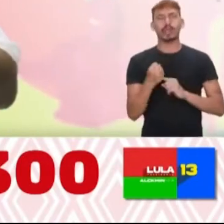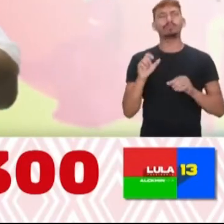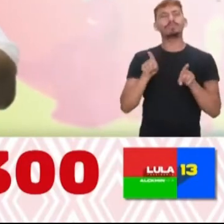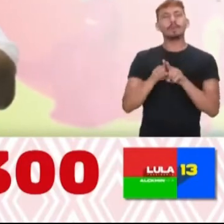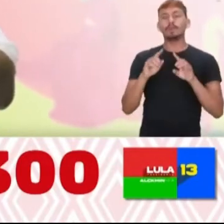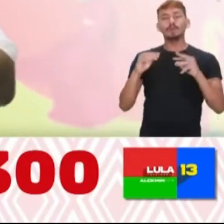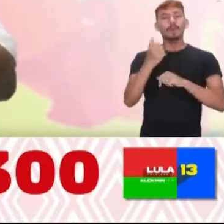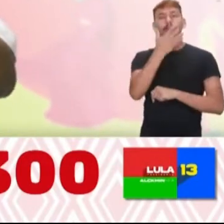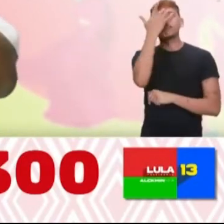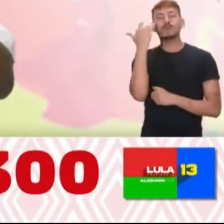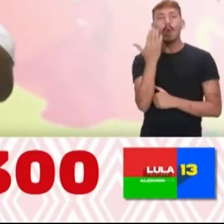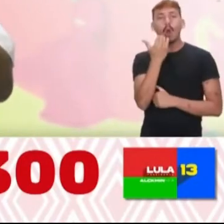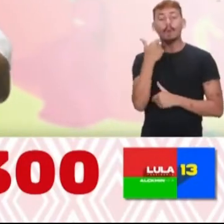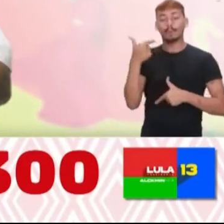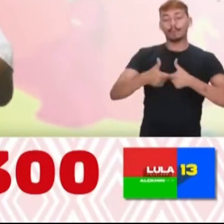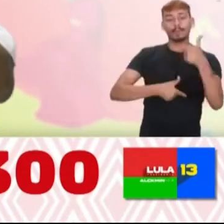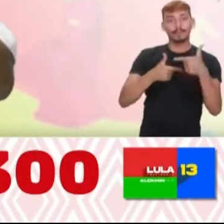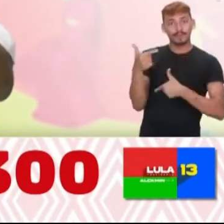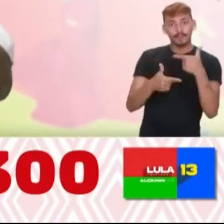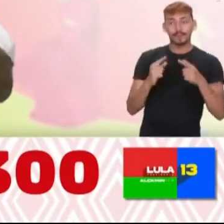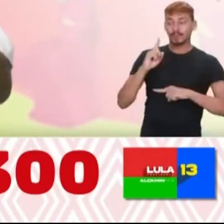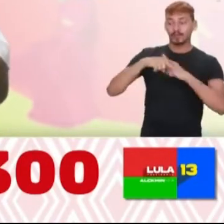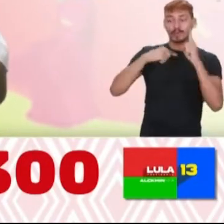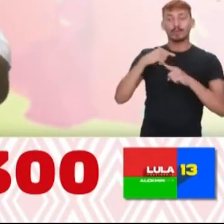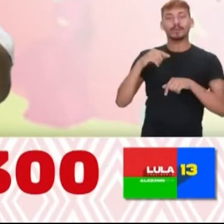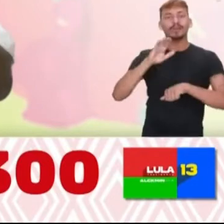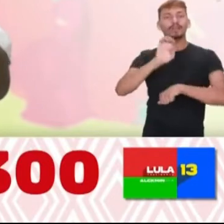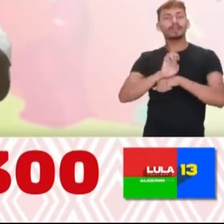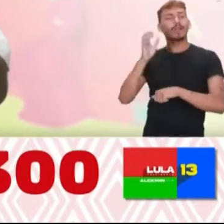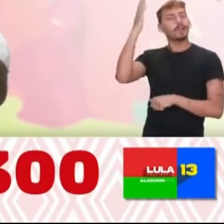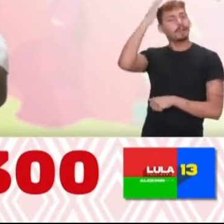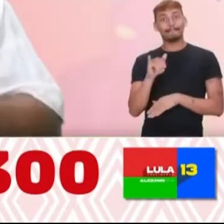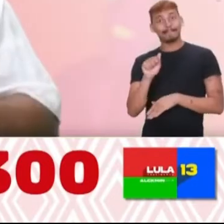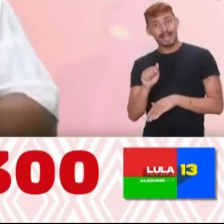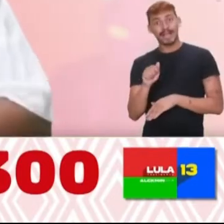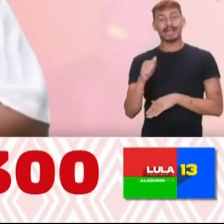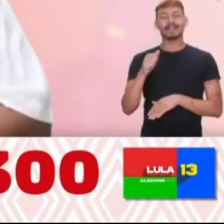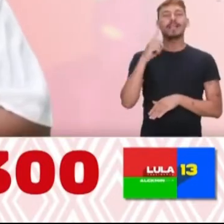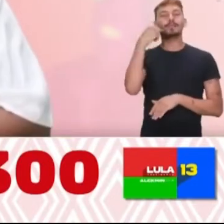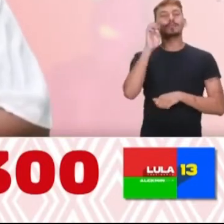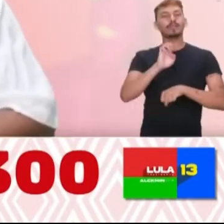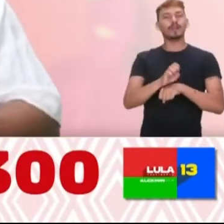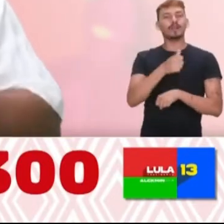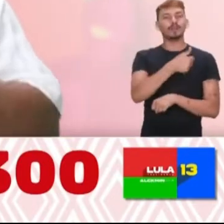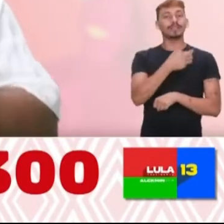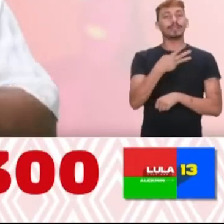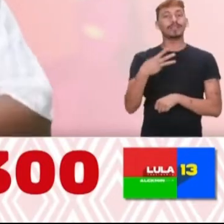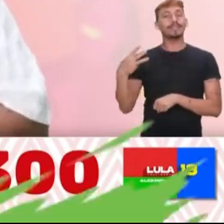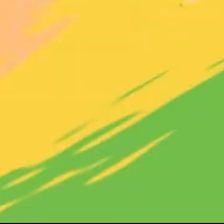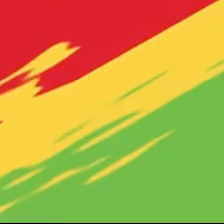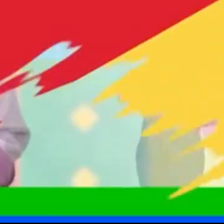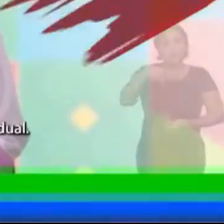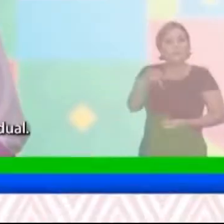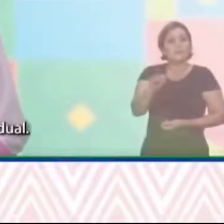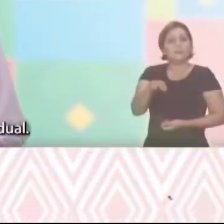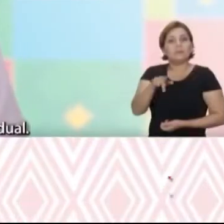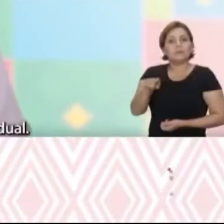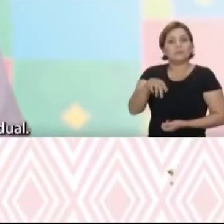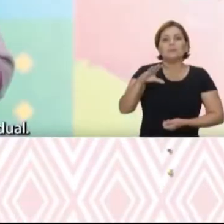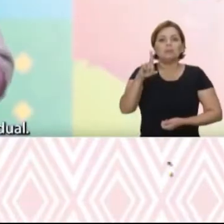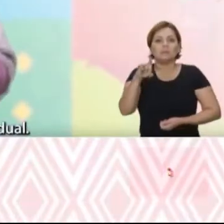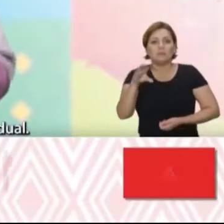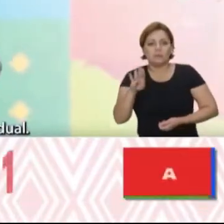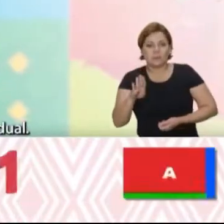de comida no prato, trabalho e do desenvolvimento do nosso estado. Maia, deputado estadual, 13300. Sou Jorge